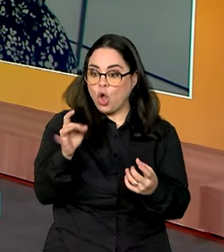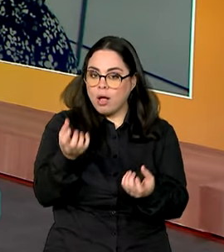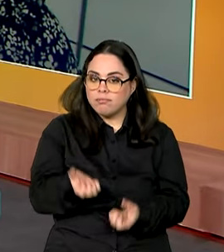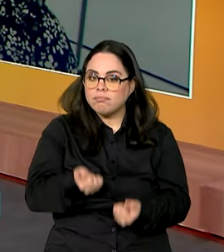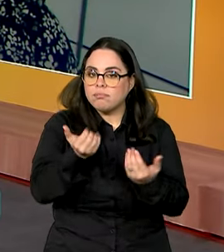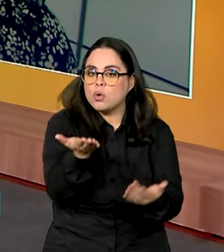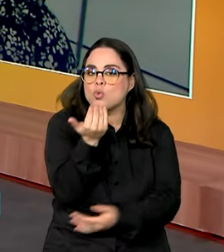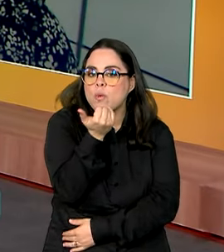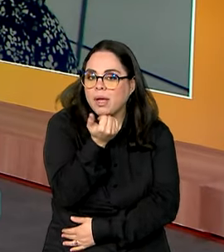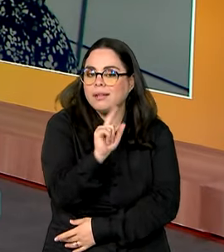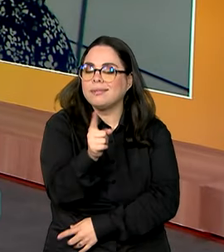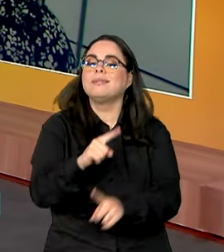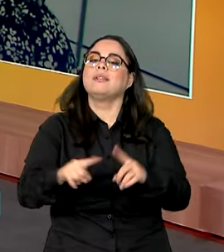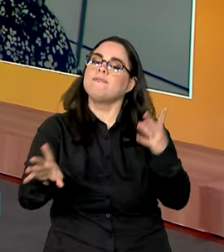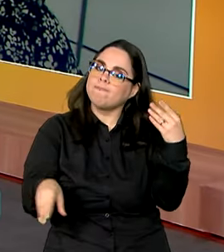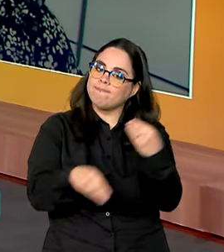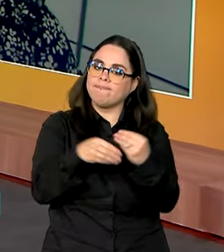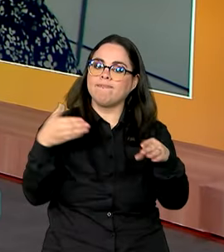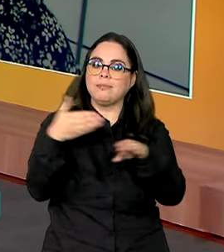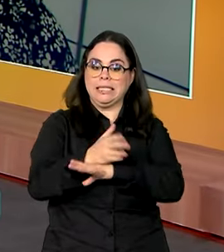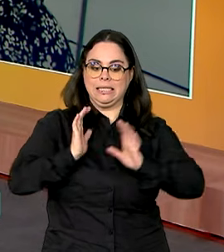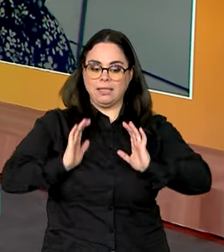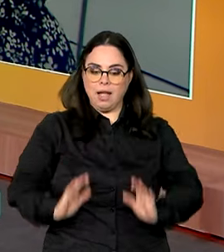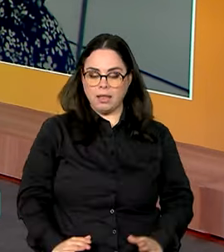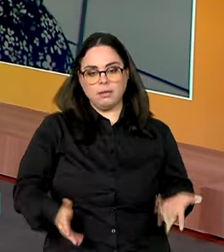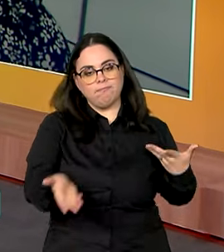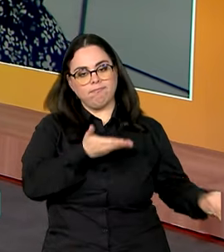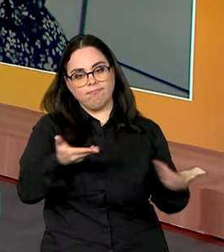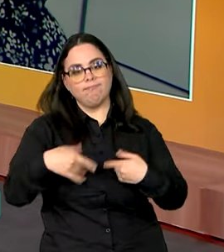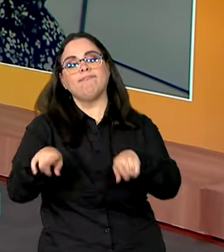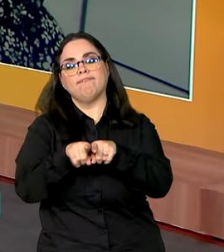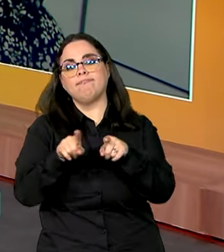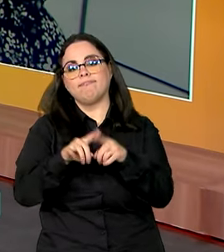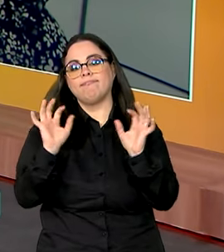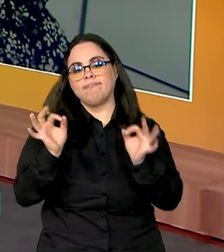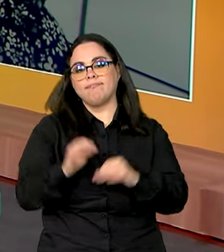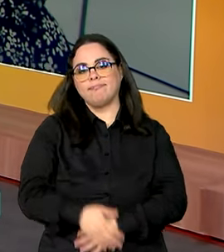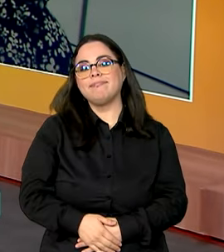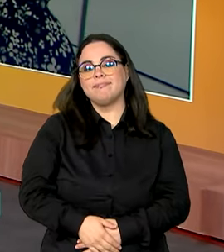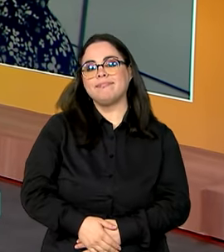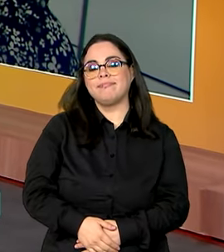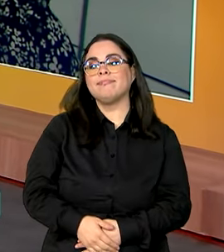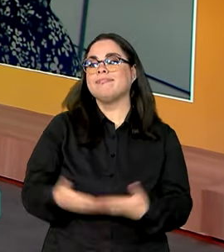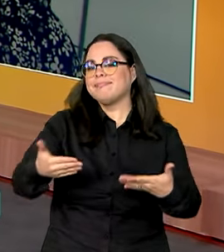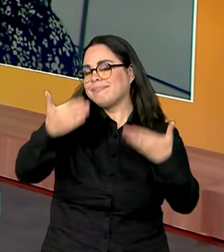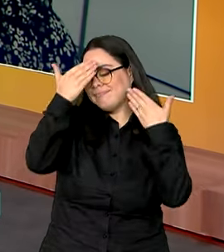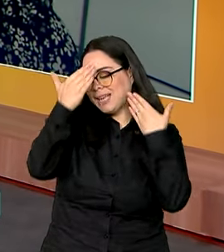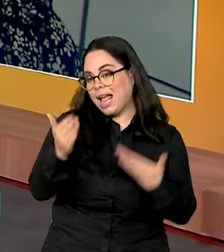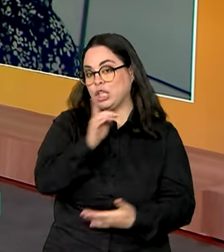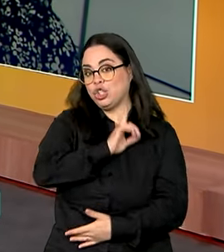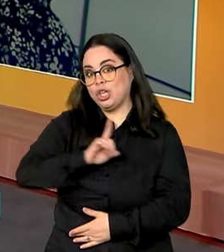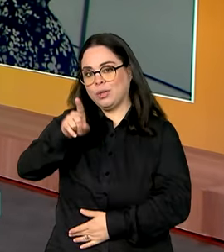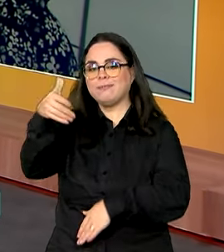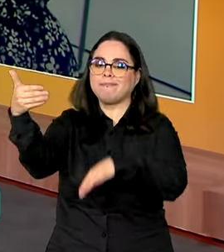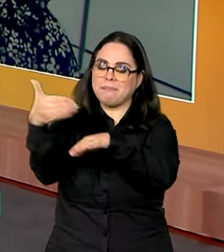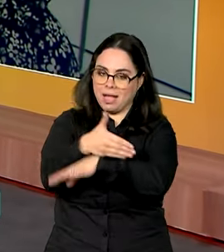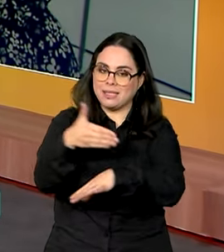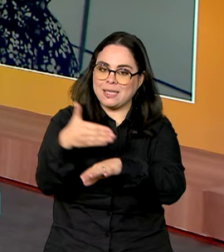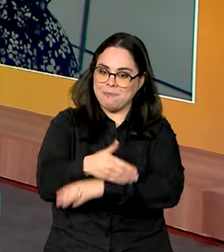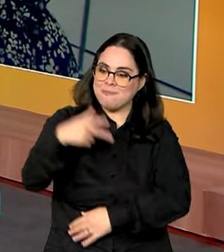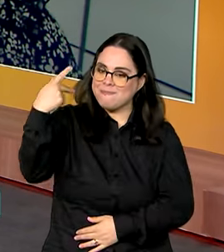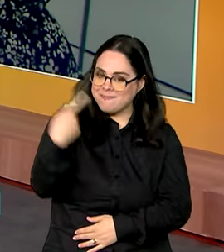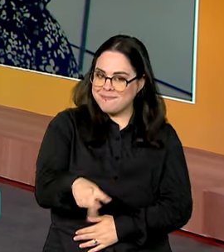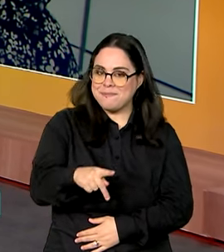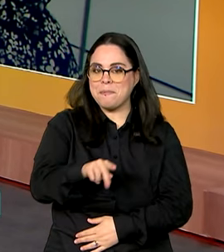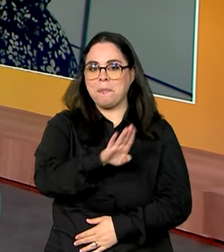de refeições, mas acesso à cidadania e serviços. Exatamente. Diretora, a gente agradece muito a participação da senhora aqui no